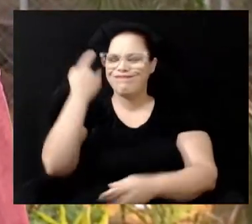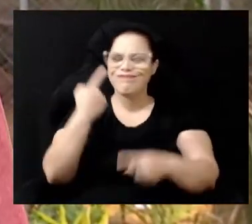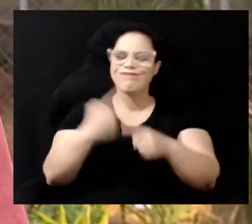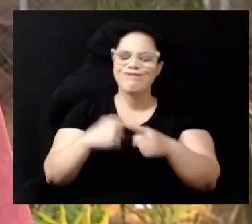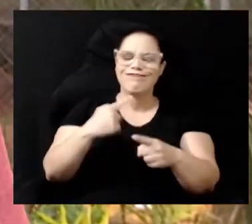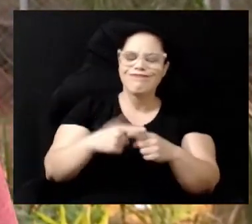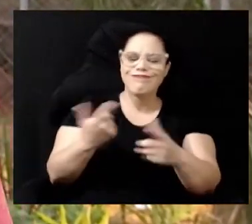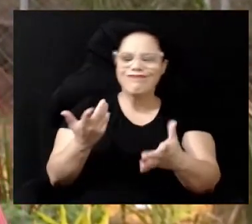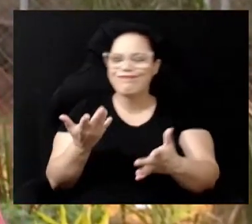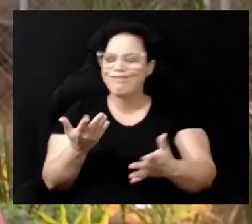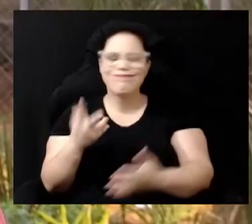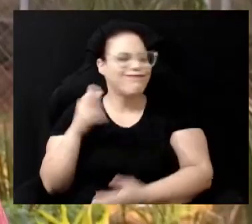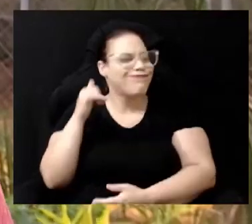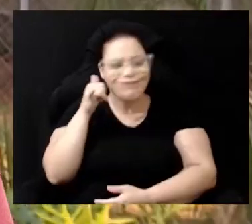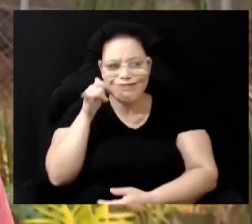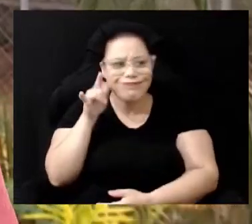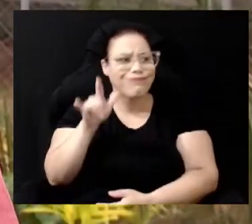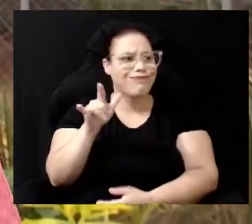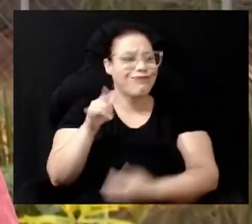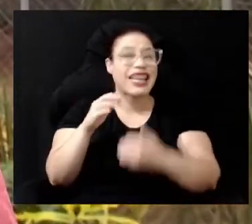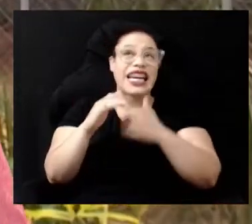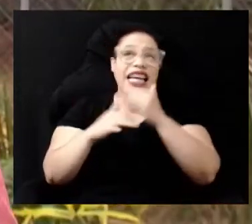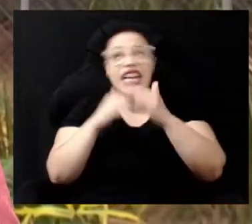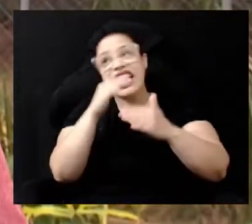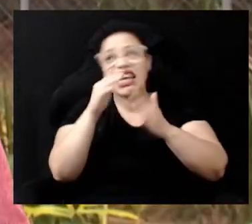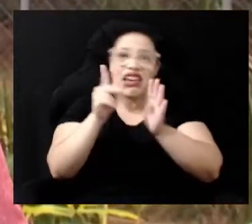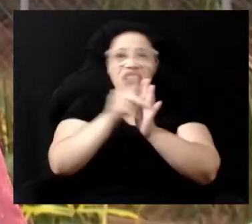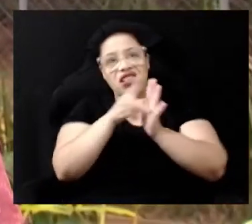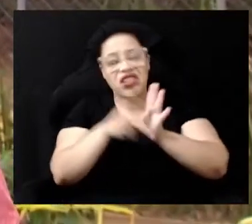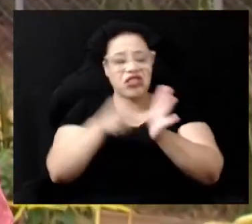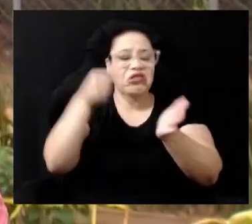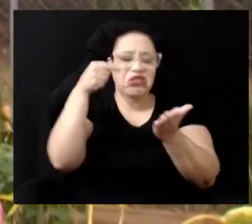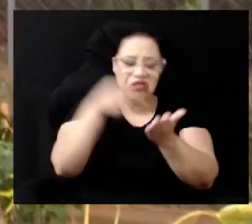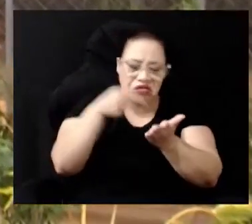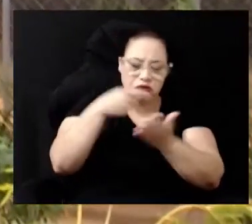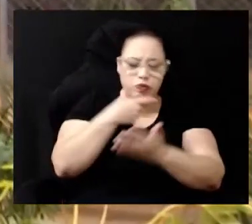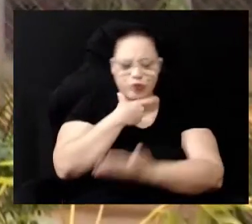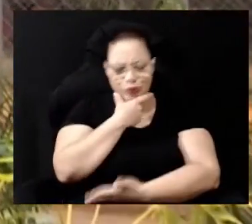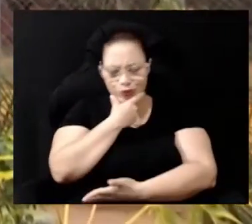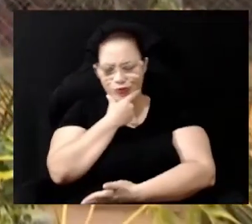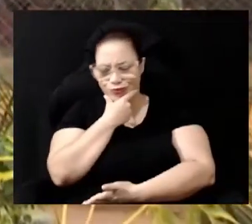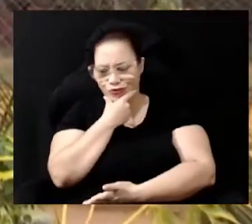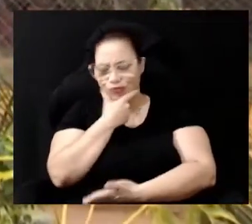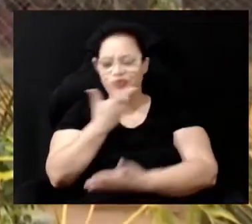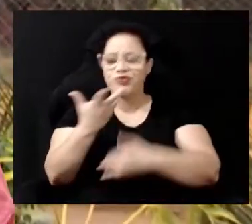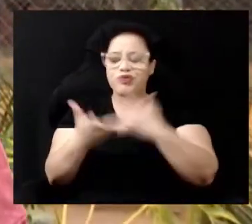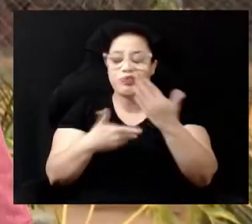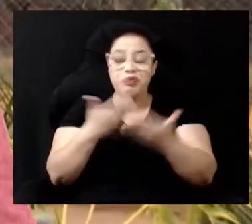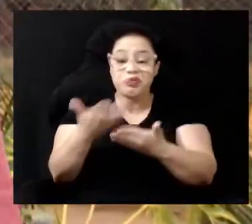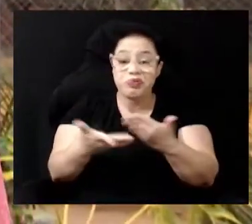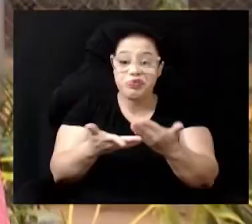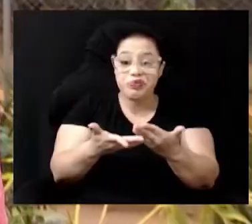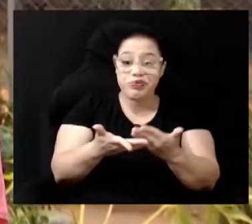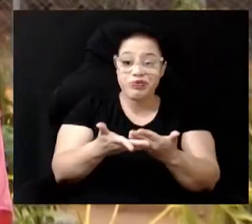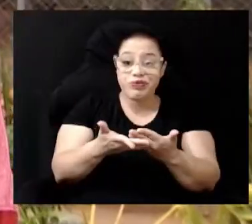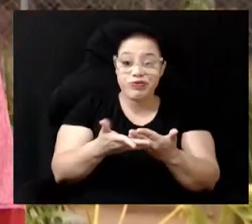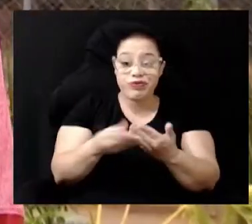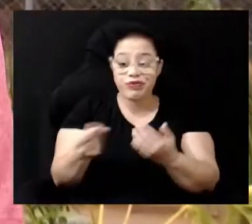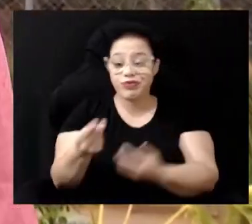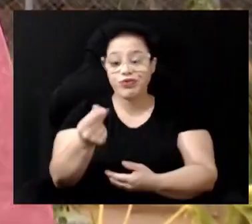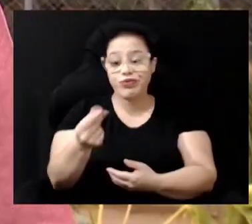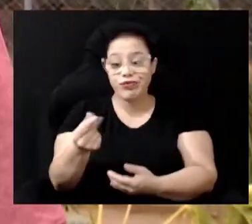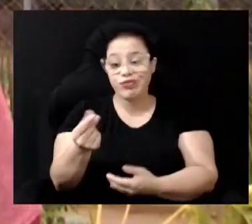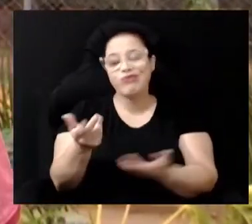consegue elaborar um projeto ter esse recurso para a gente